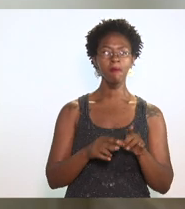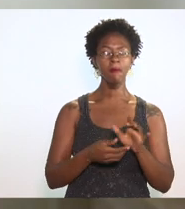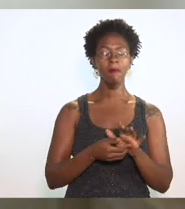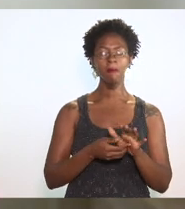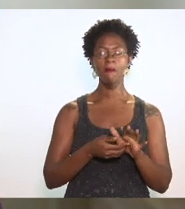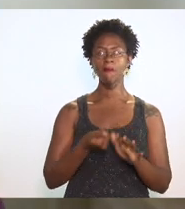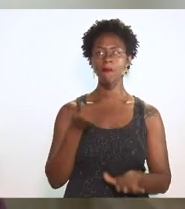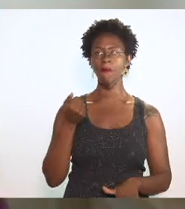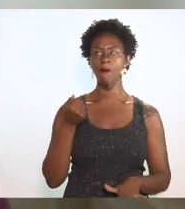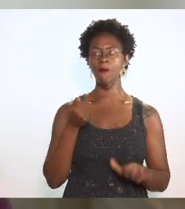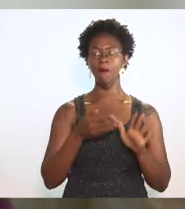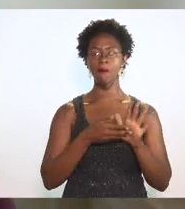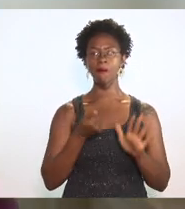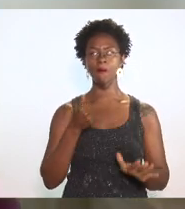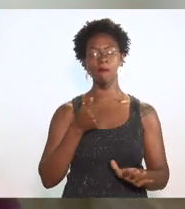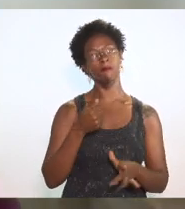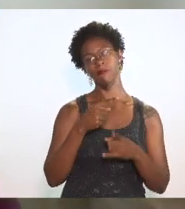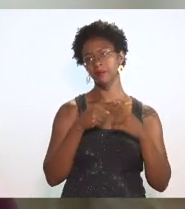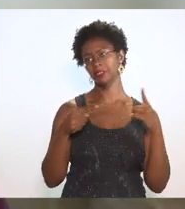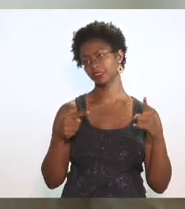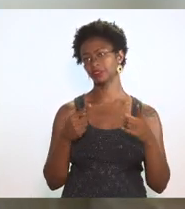veto parcial